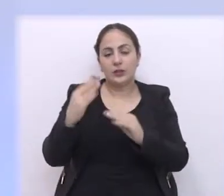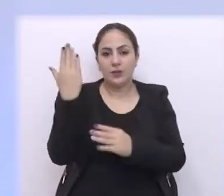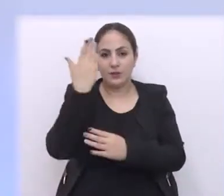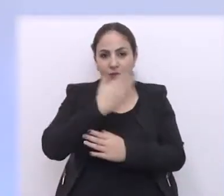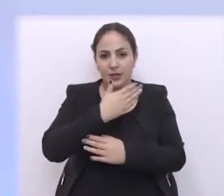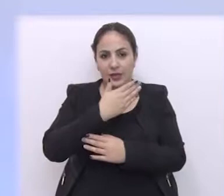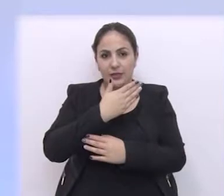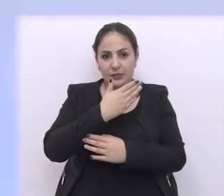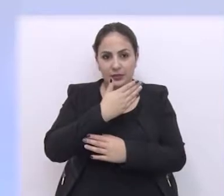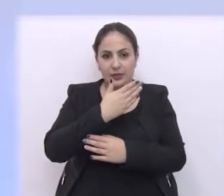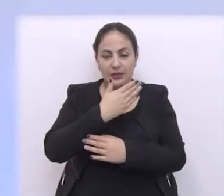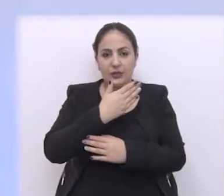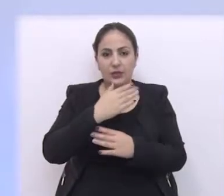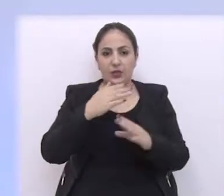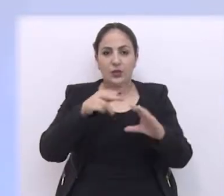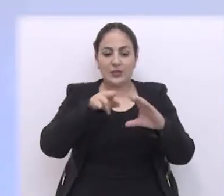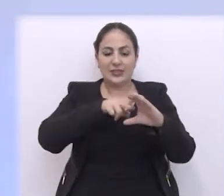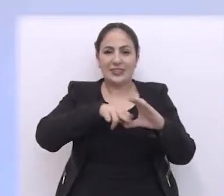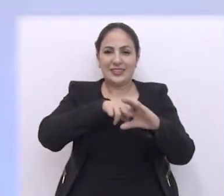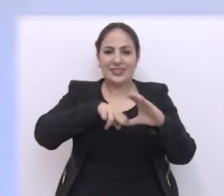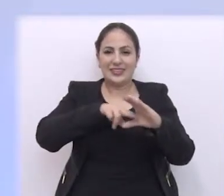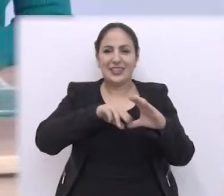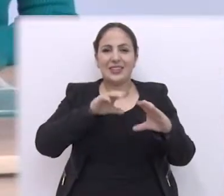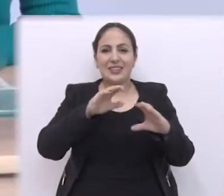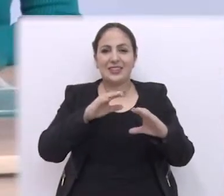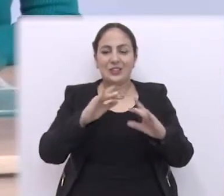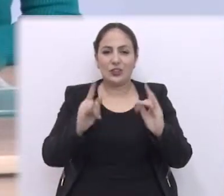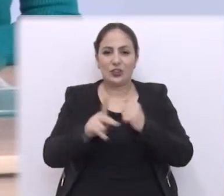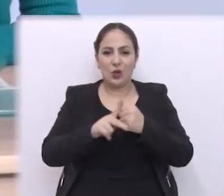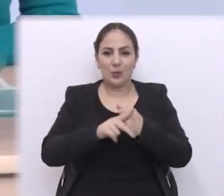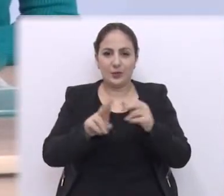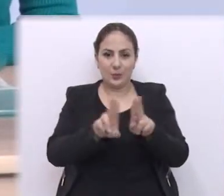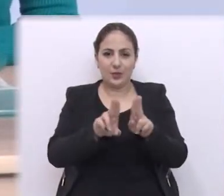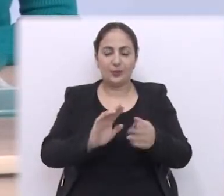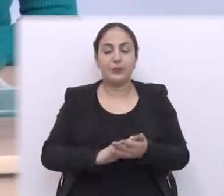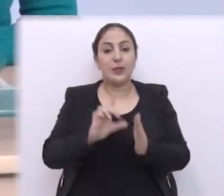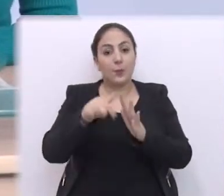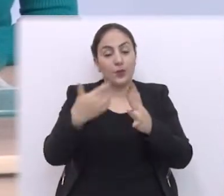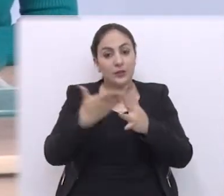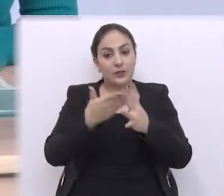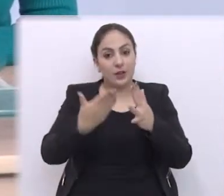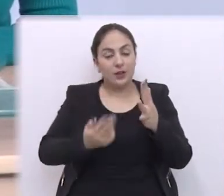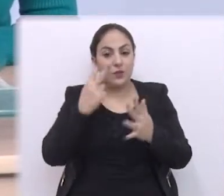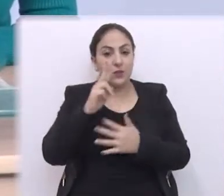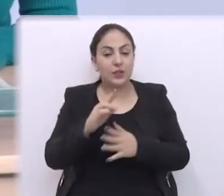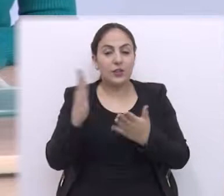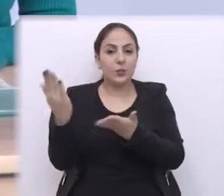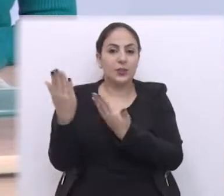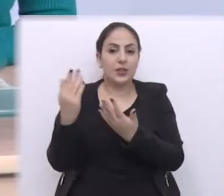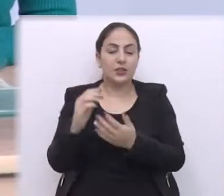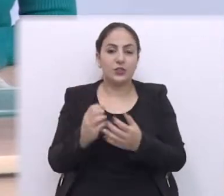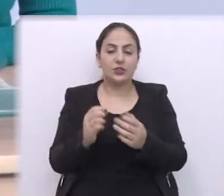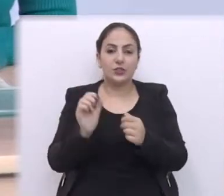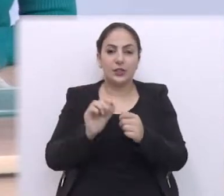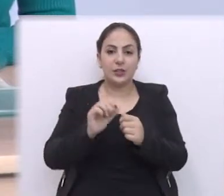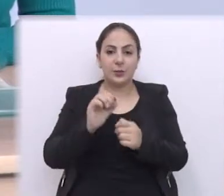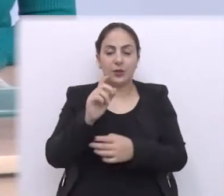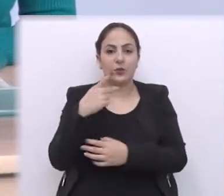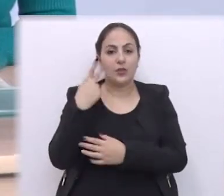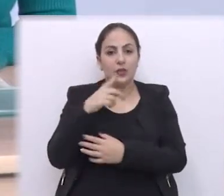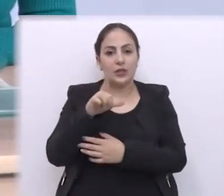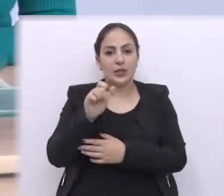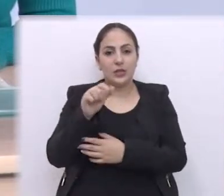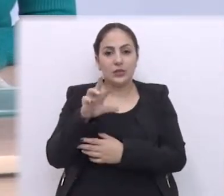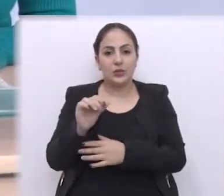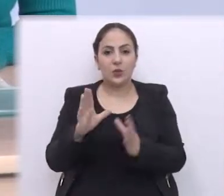frente ao Centro de Convivência da UPF. E veja no próximo bloco a homenagem emprestada pelo vereador Leandro